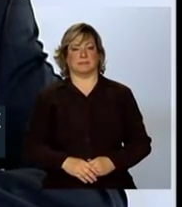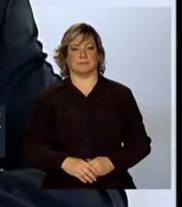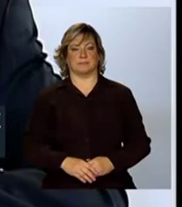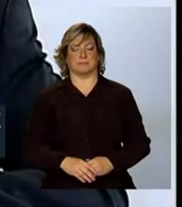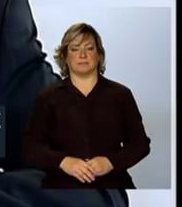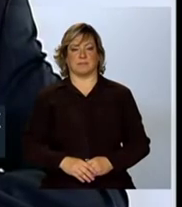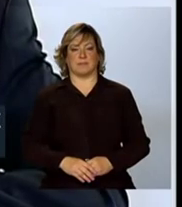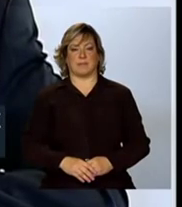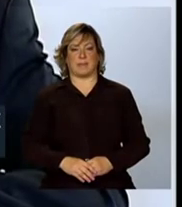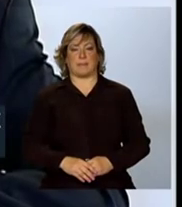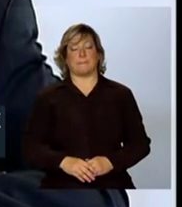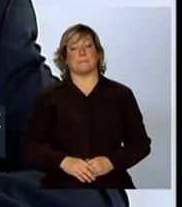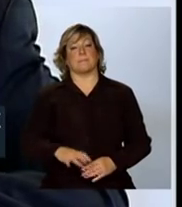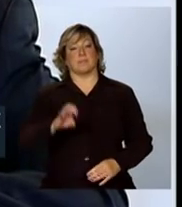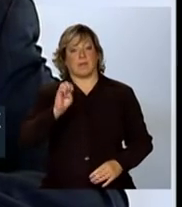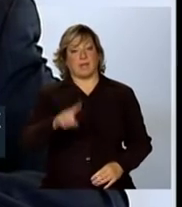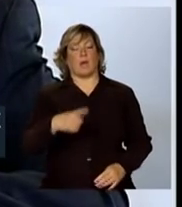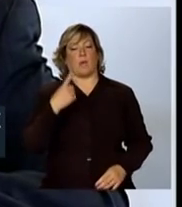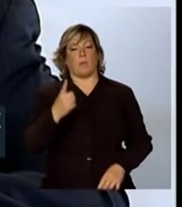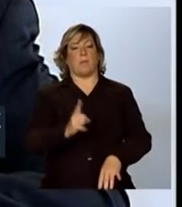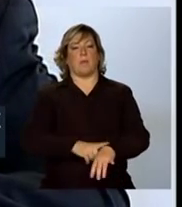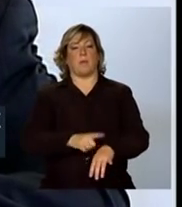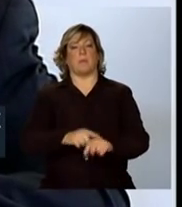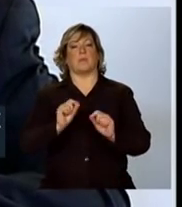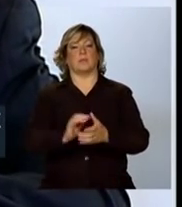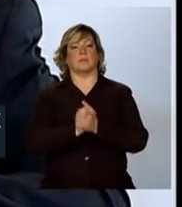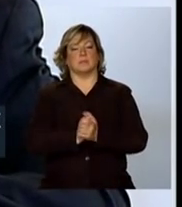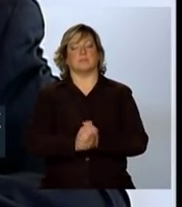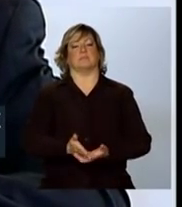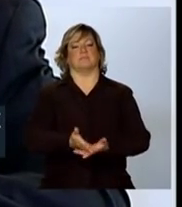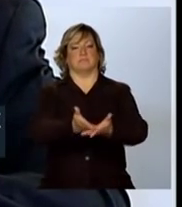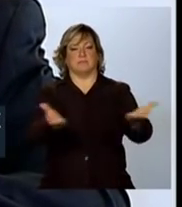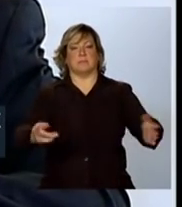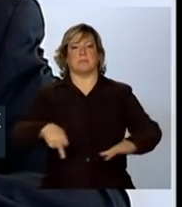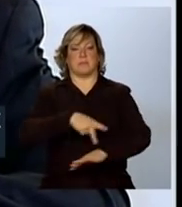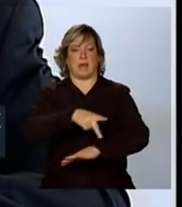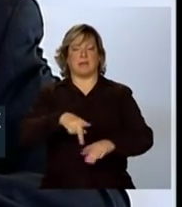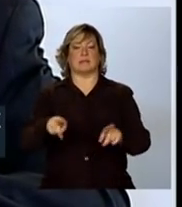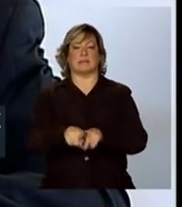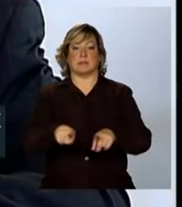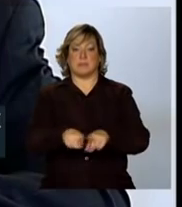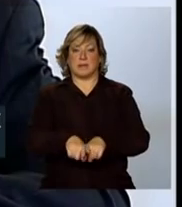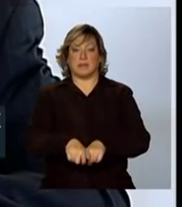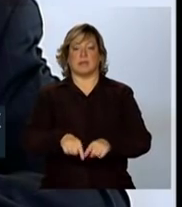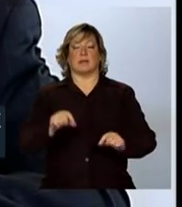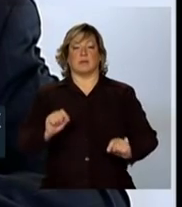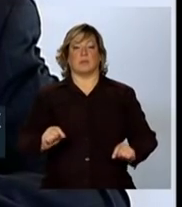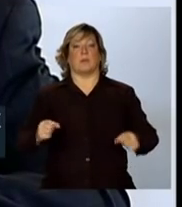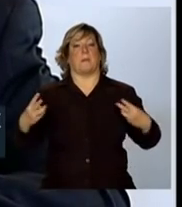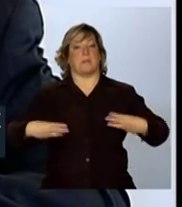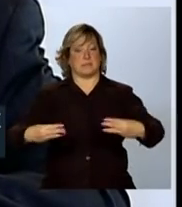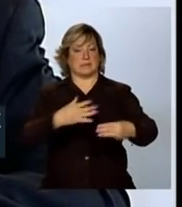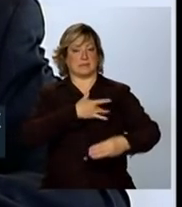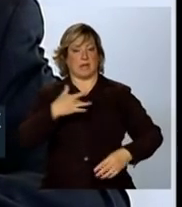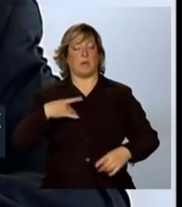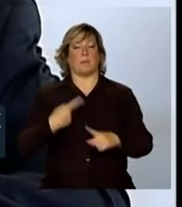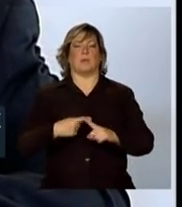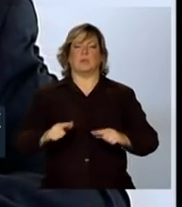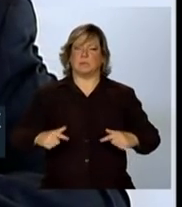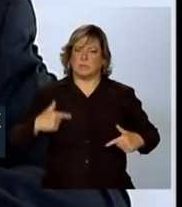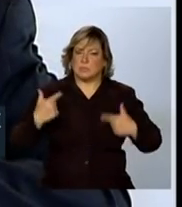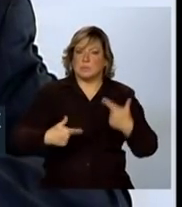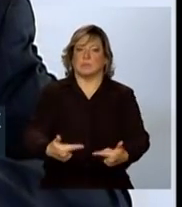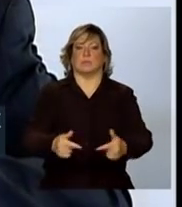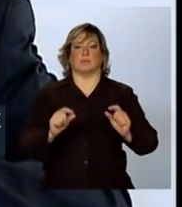É o momento de parabenizar o país. É o momento de parabenizar o Ministério de Saúde por os esforços tão